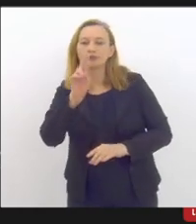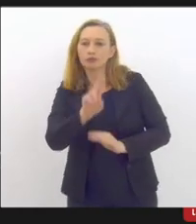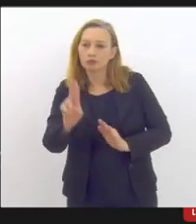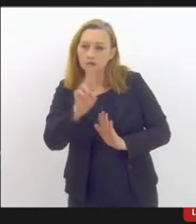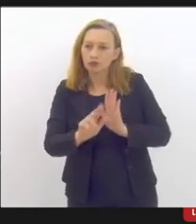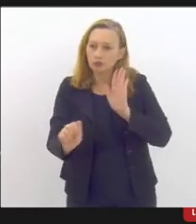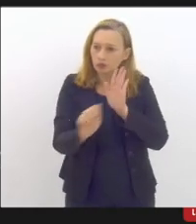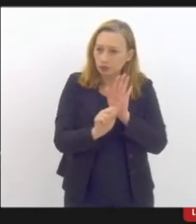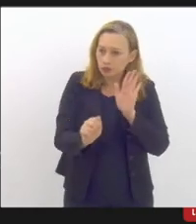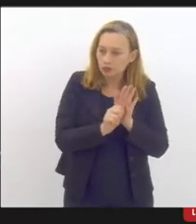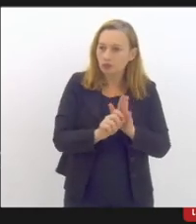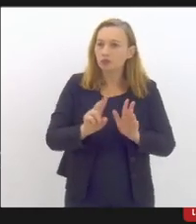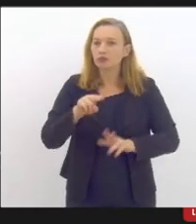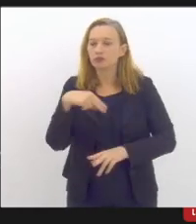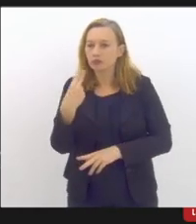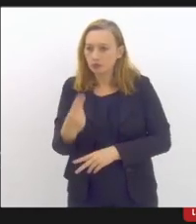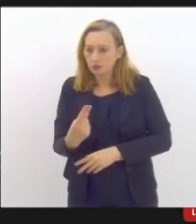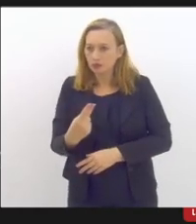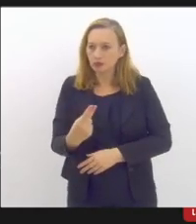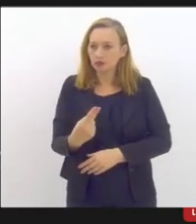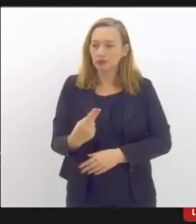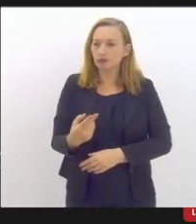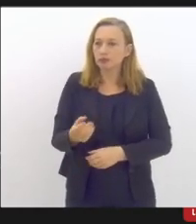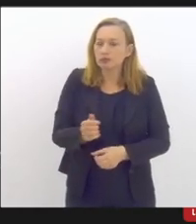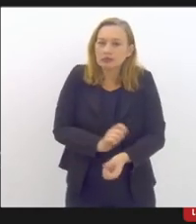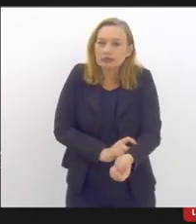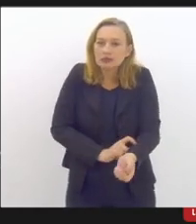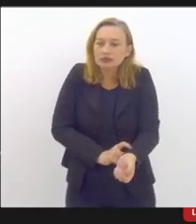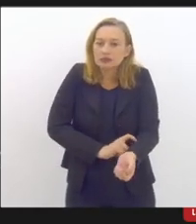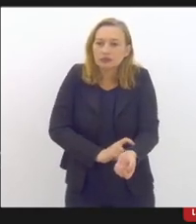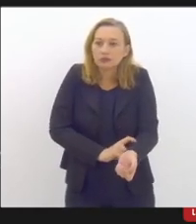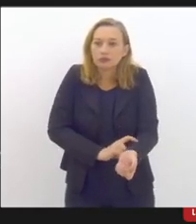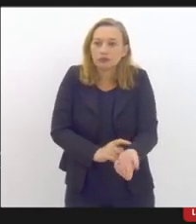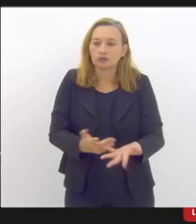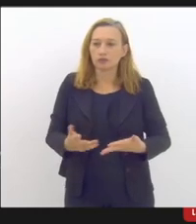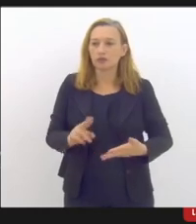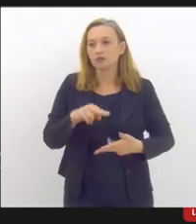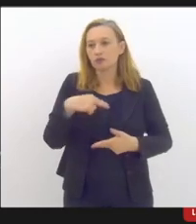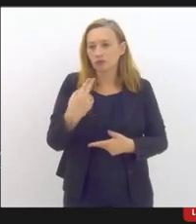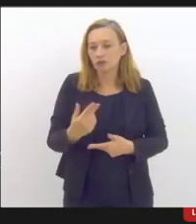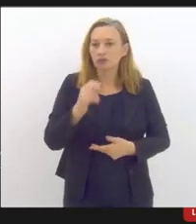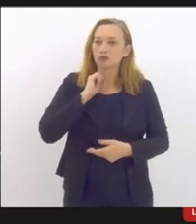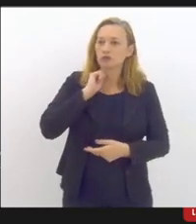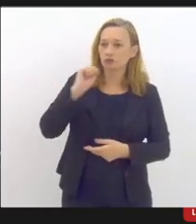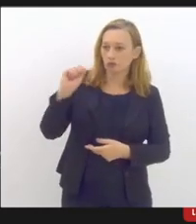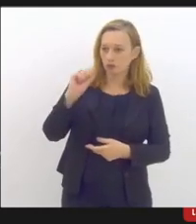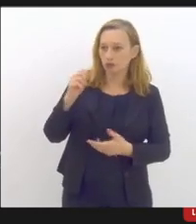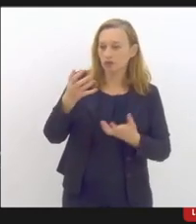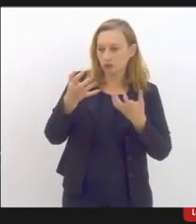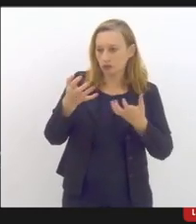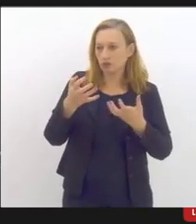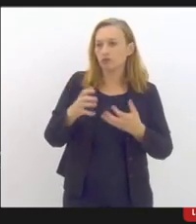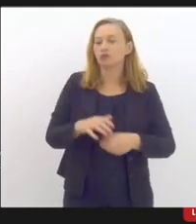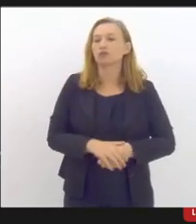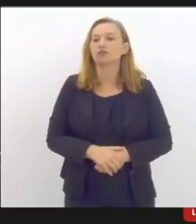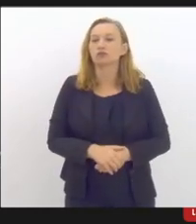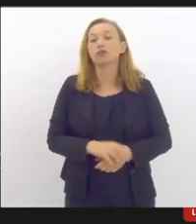sejam por questões de ansiedade por tentativas né de suicídio ou de